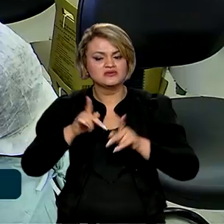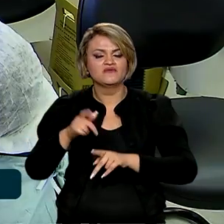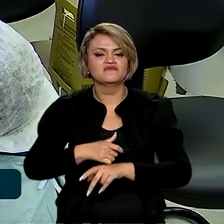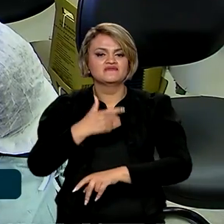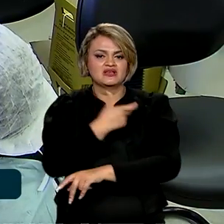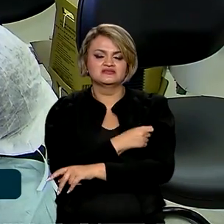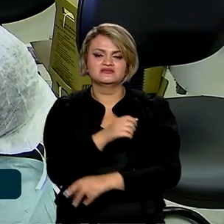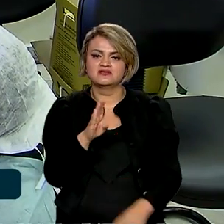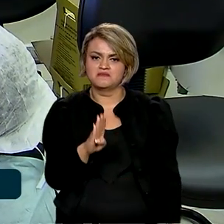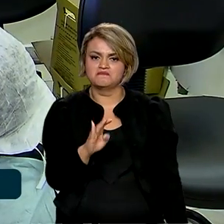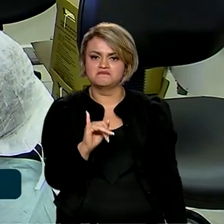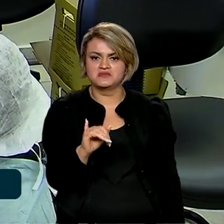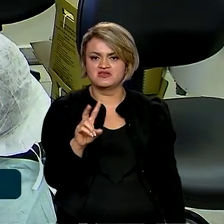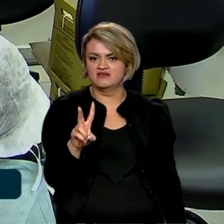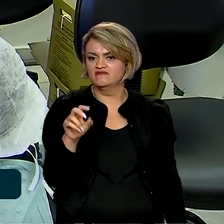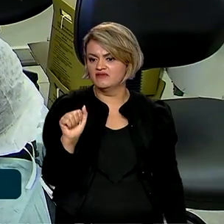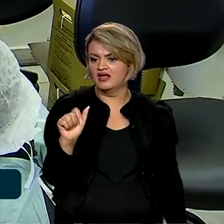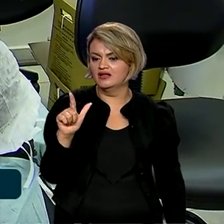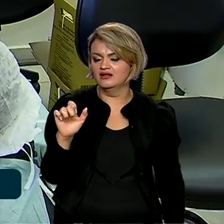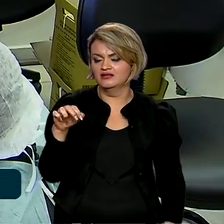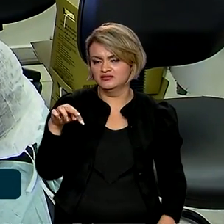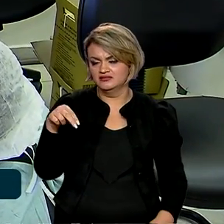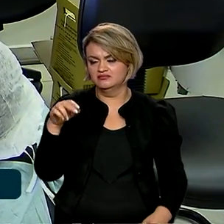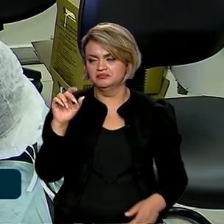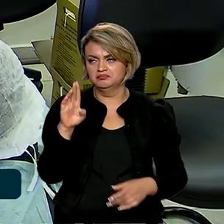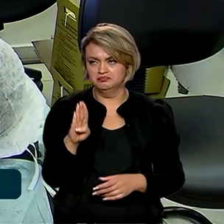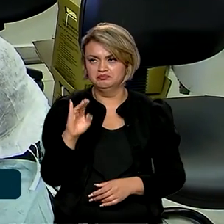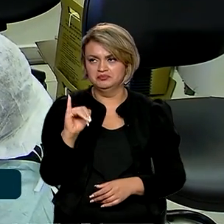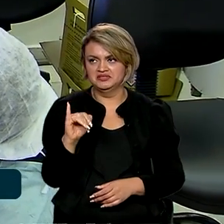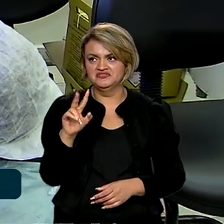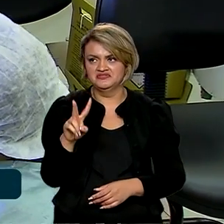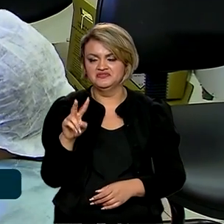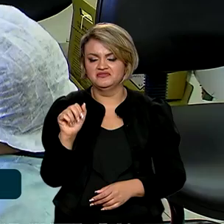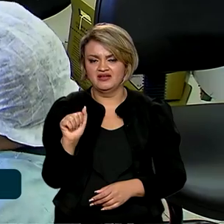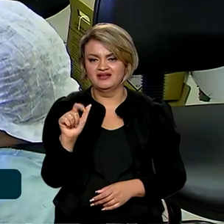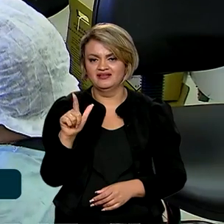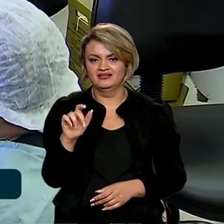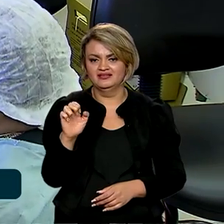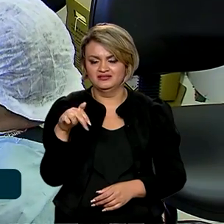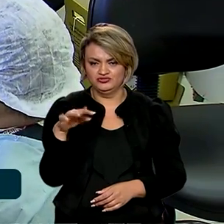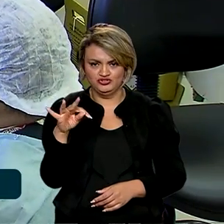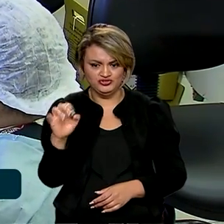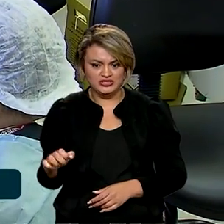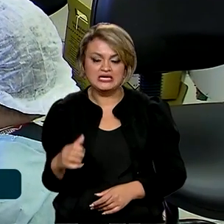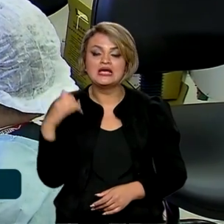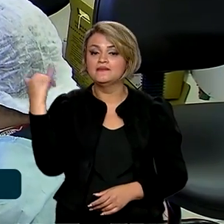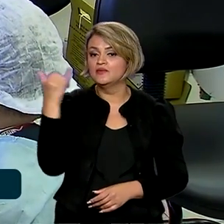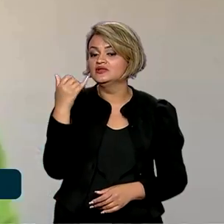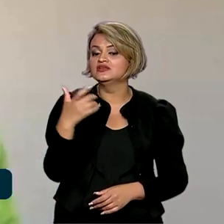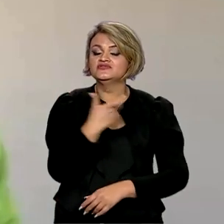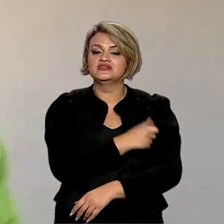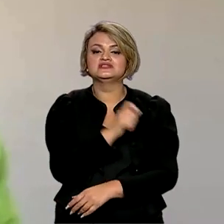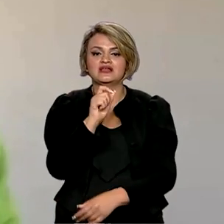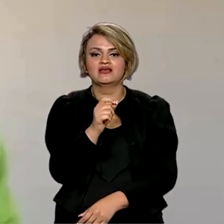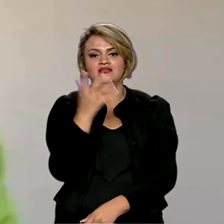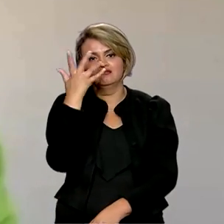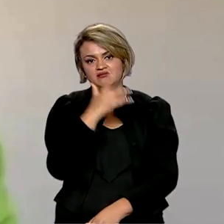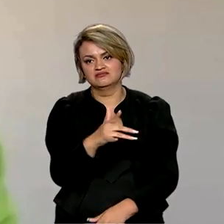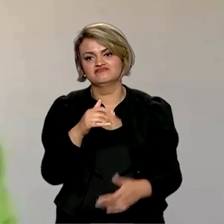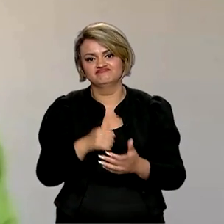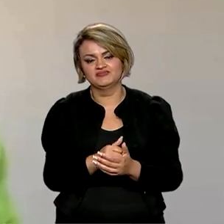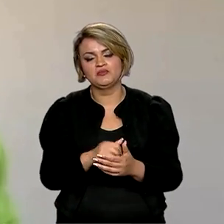vacinas bivalentes. Também precisamos relembrar da importância de vacinar as nossas crianças, uma